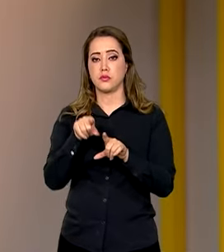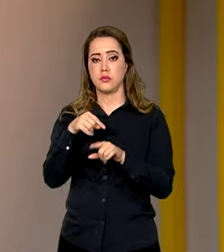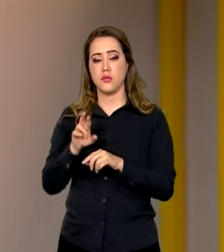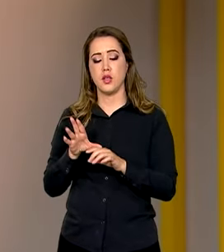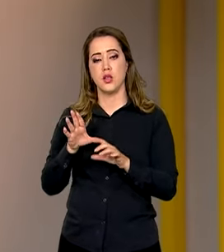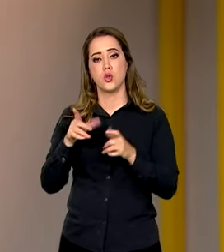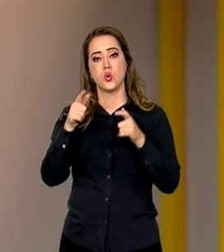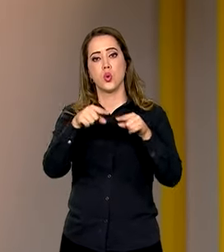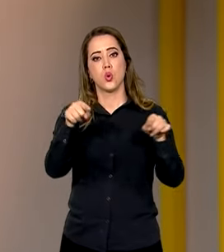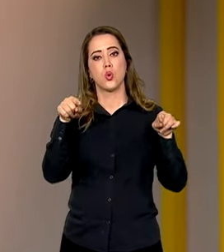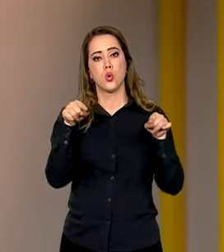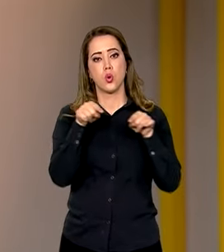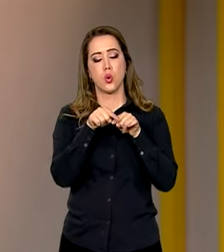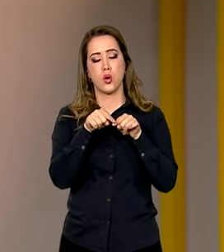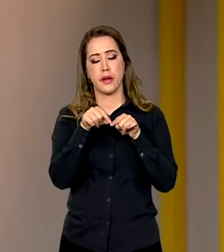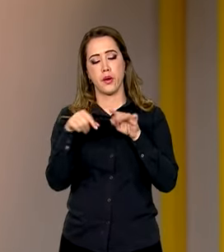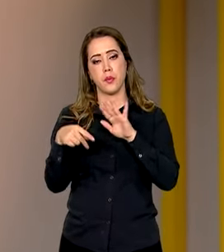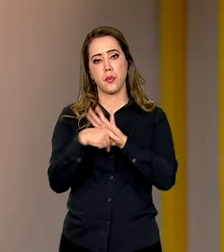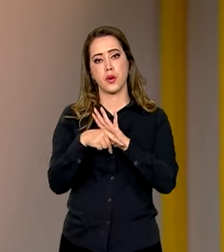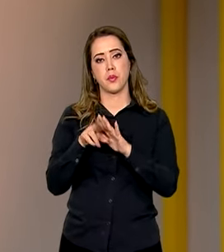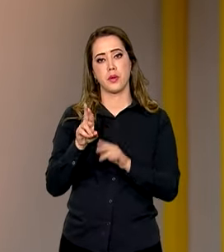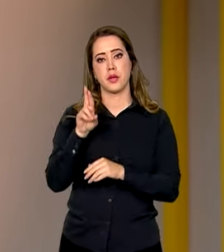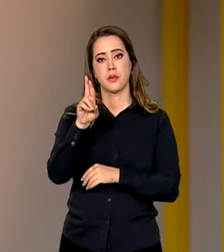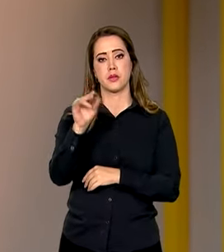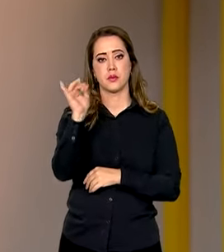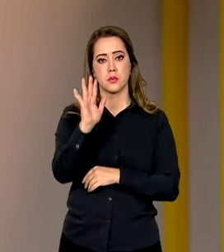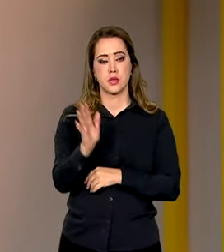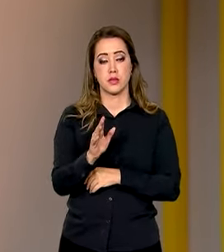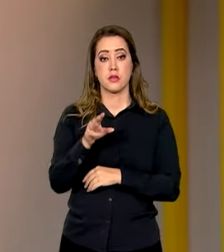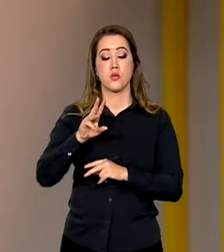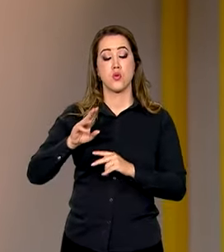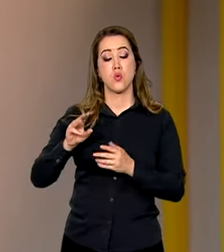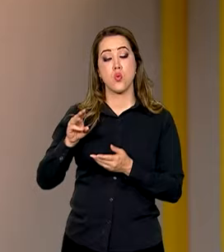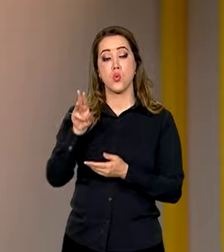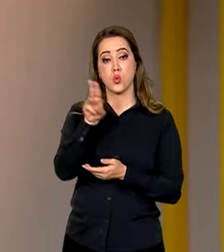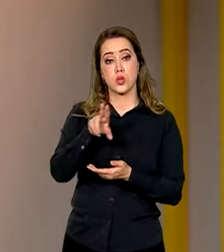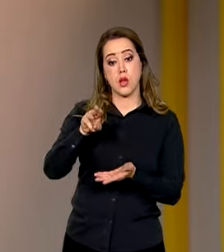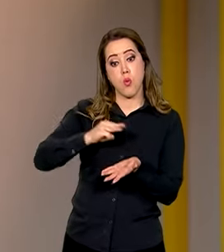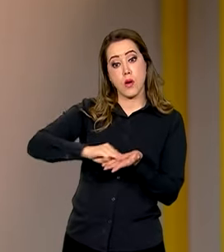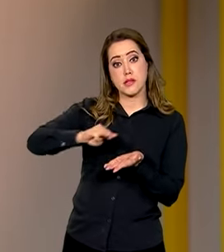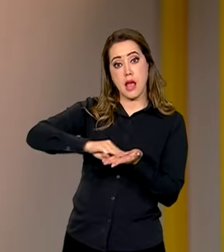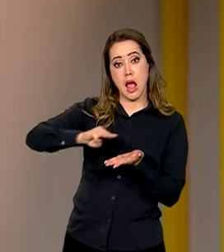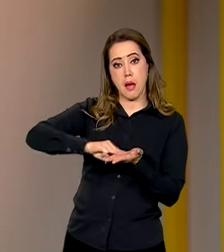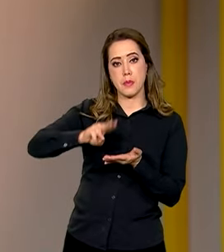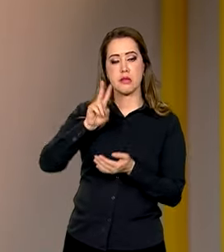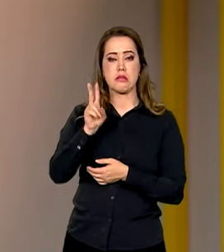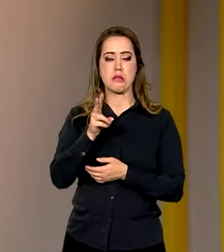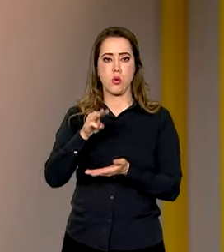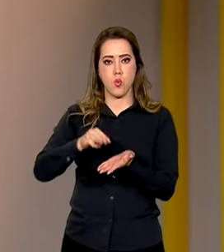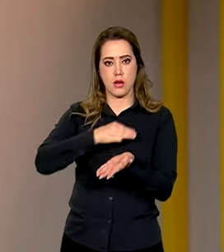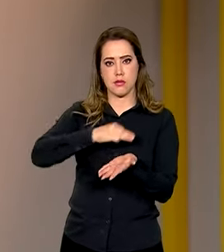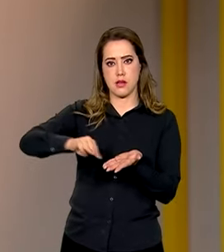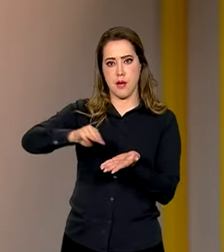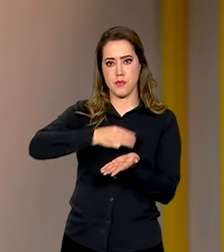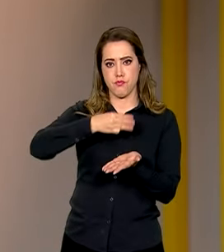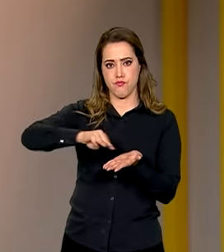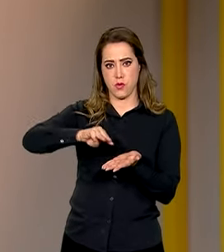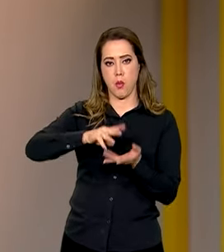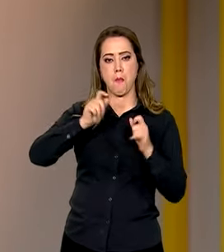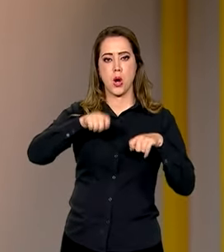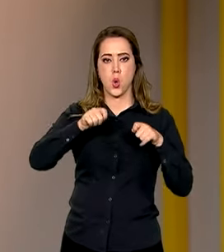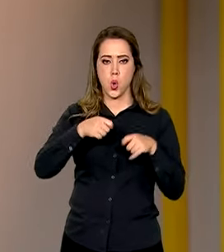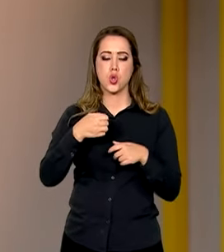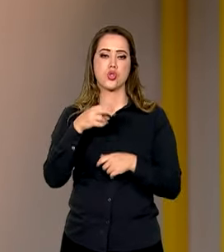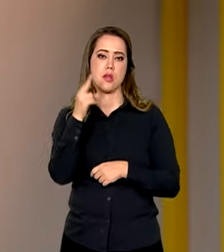Representação em Ramala, ambos com WhatsApp, permanecem em funcionamento para atender nacionais em situação de